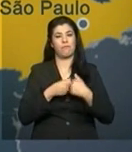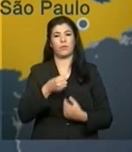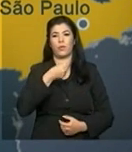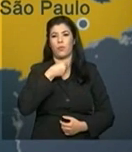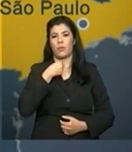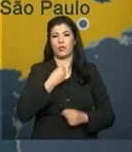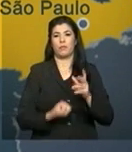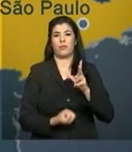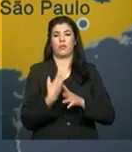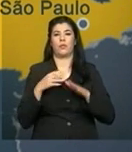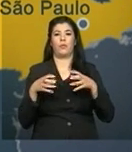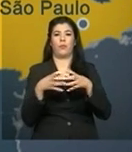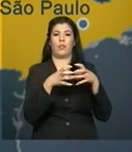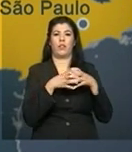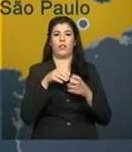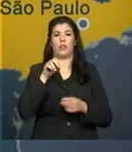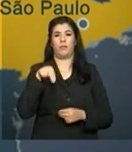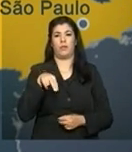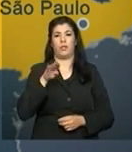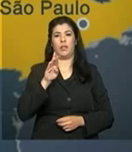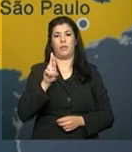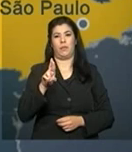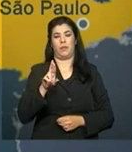produzida pela equipe da NBR.